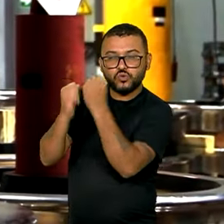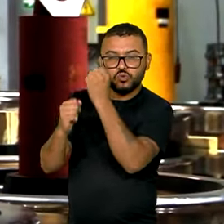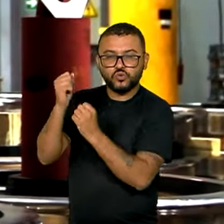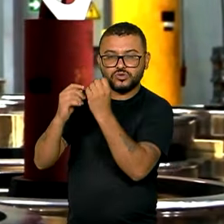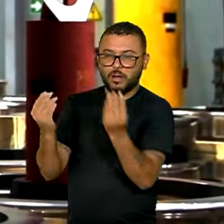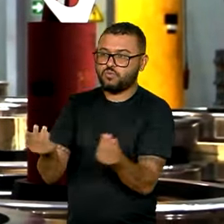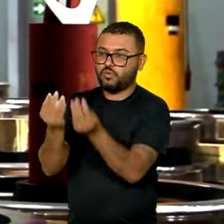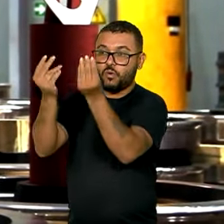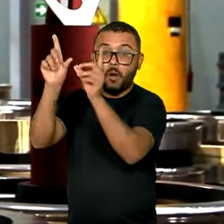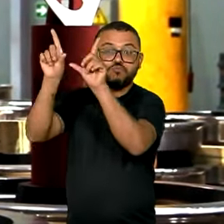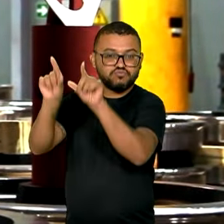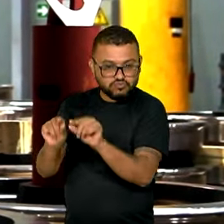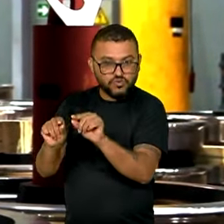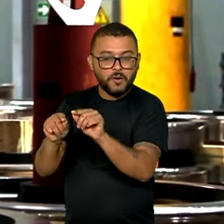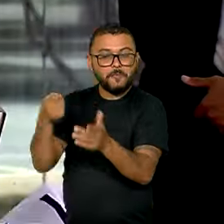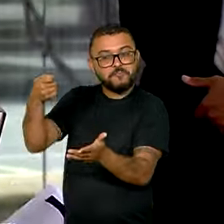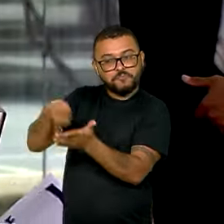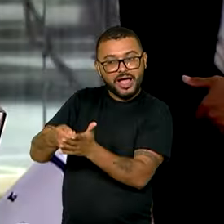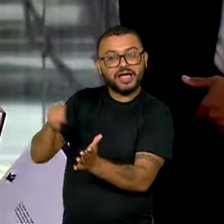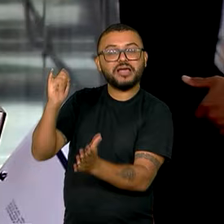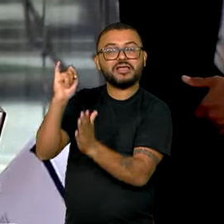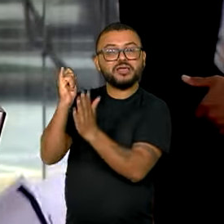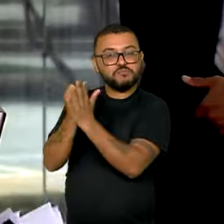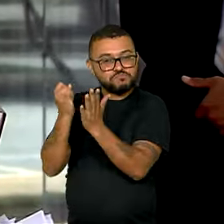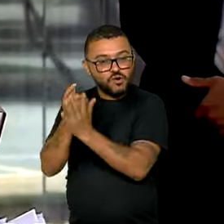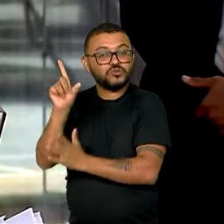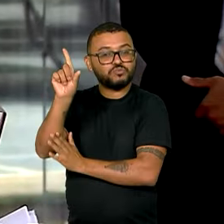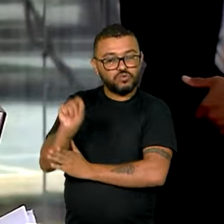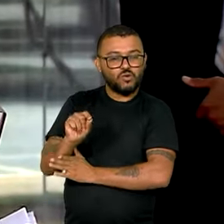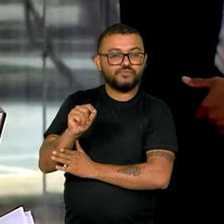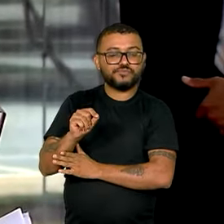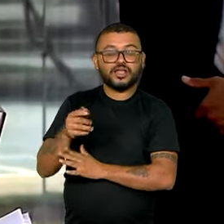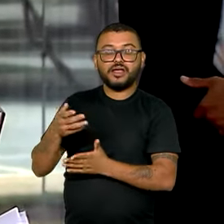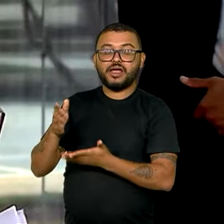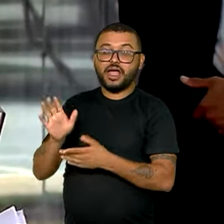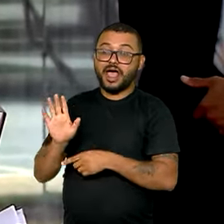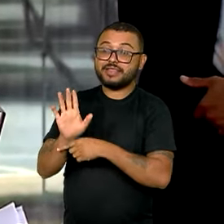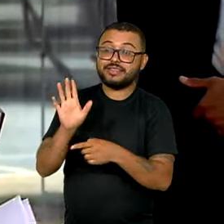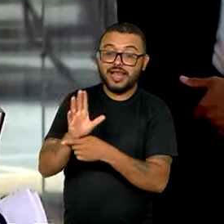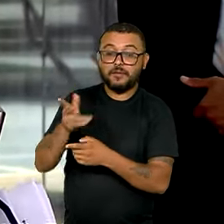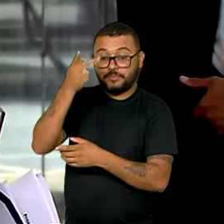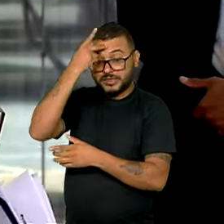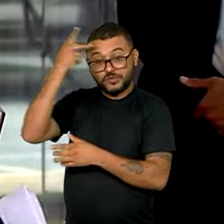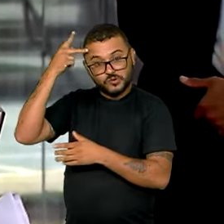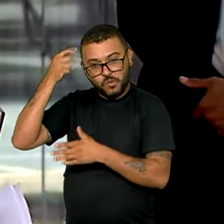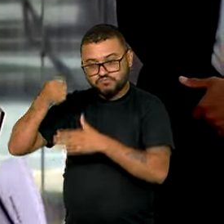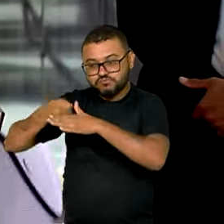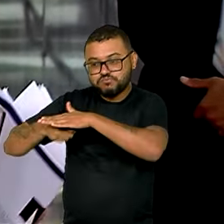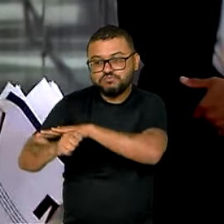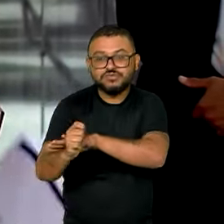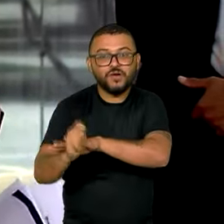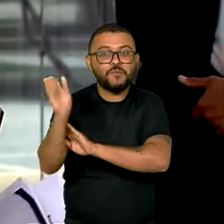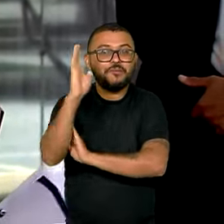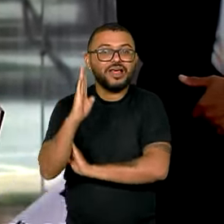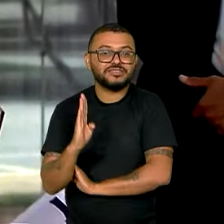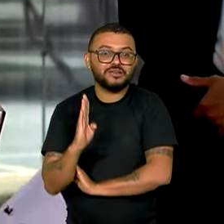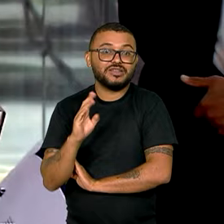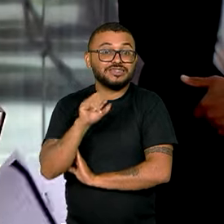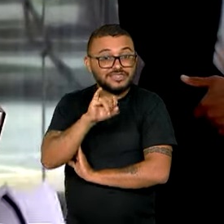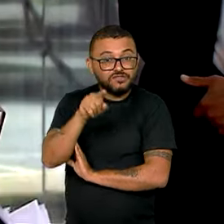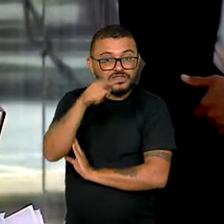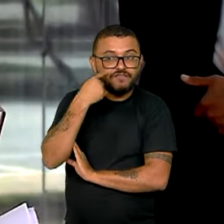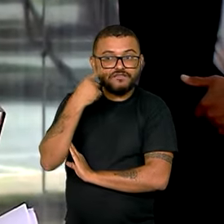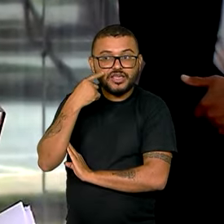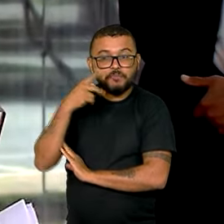vão pagar menos impostos. Isso vai atrair investimento para o Brasil, que quando você de